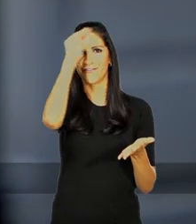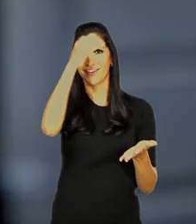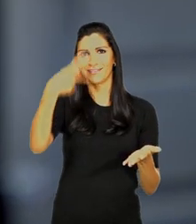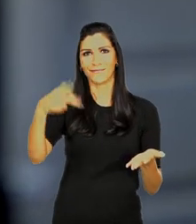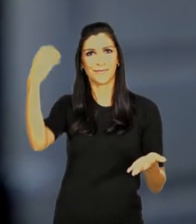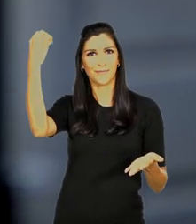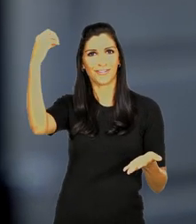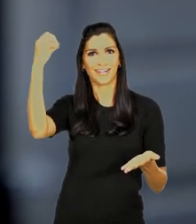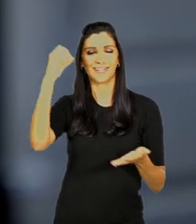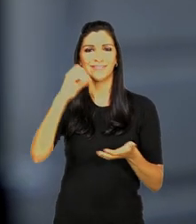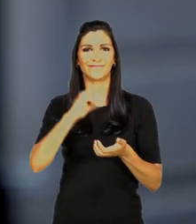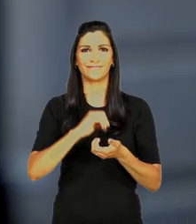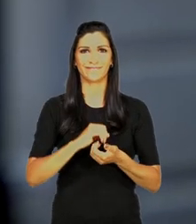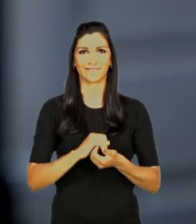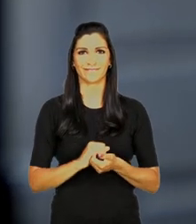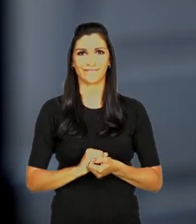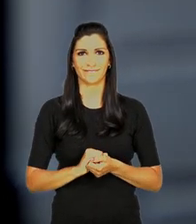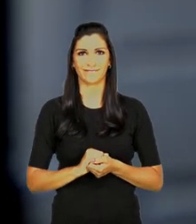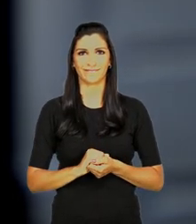Porto Alegre.